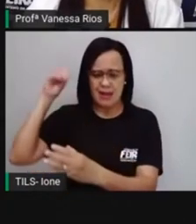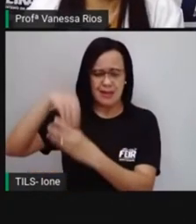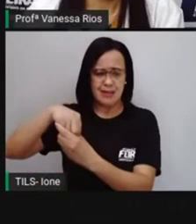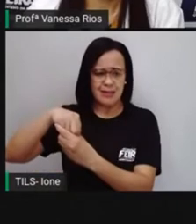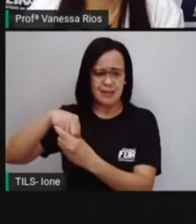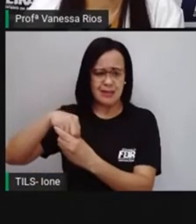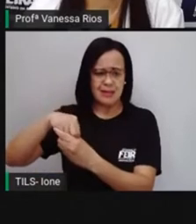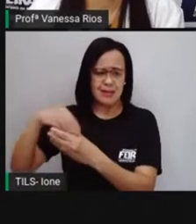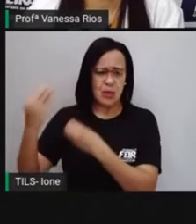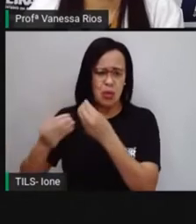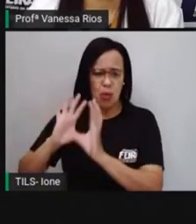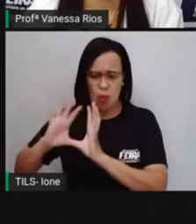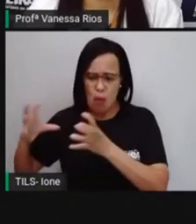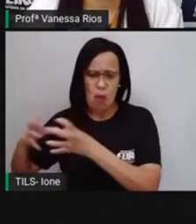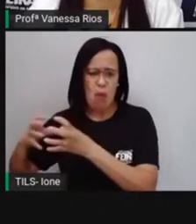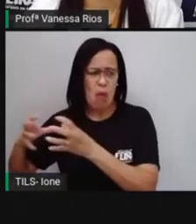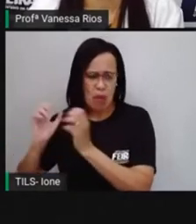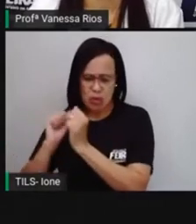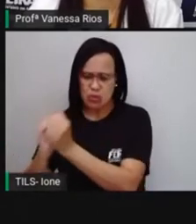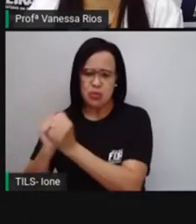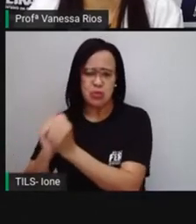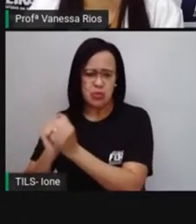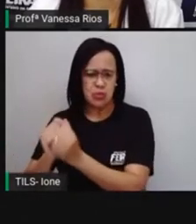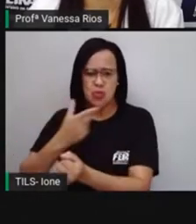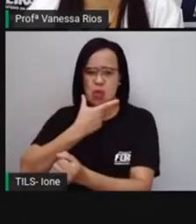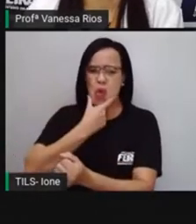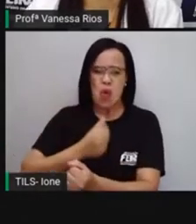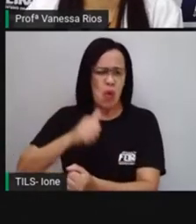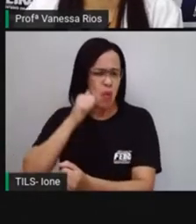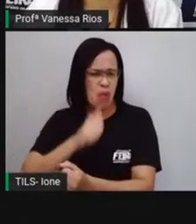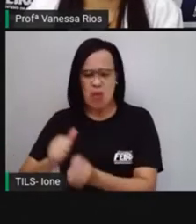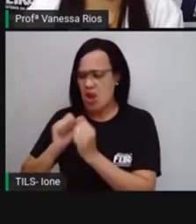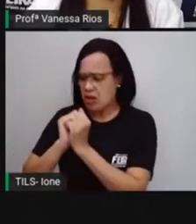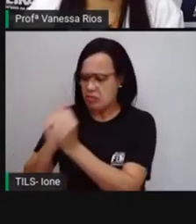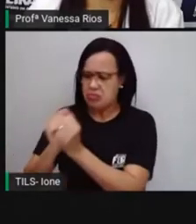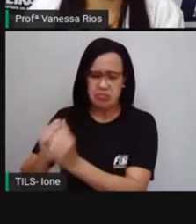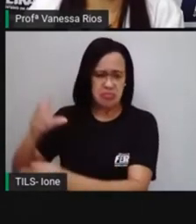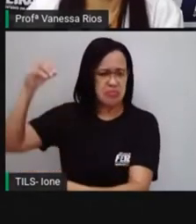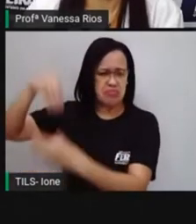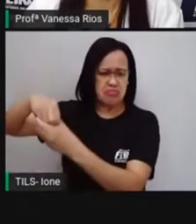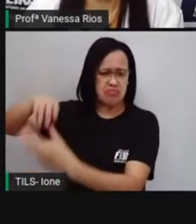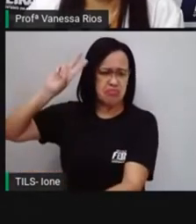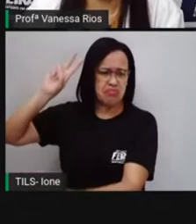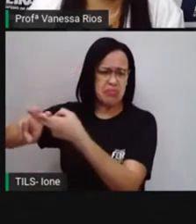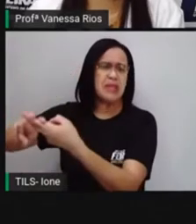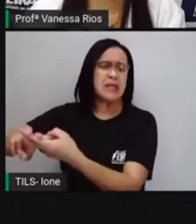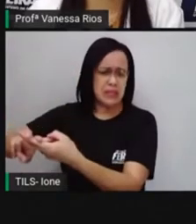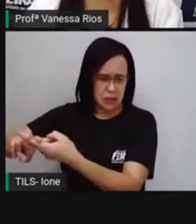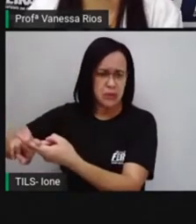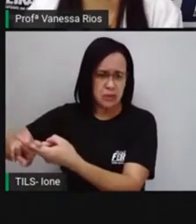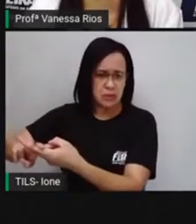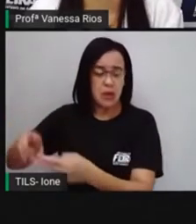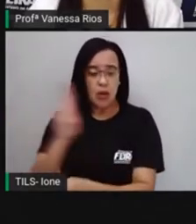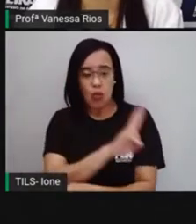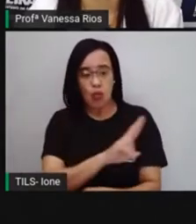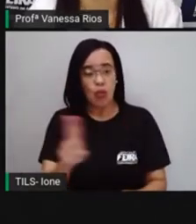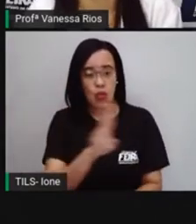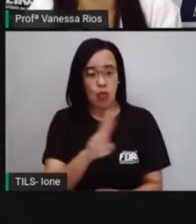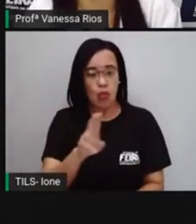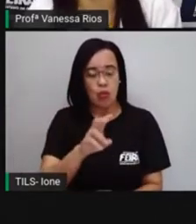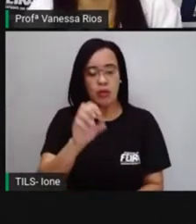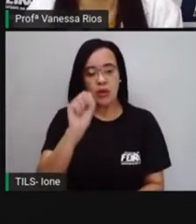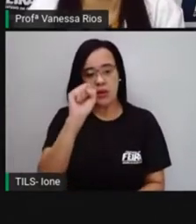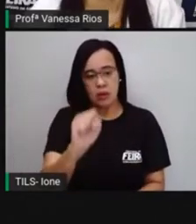ficavam juntos, né? Formando um grupo aí. Essas senzalas eram casas maiores ou não, né? Mas que não ofereciam